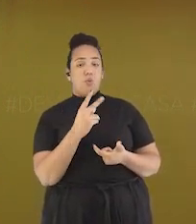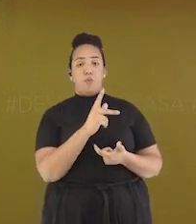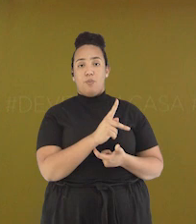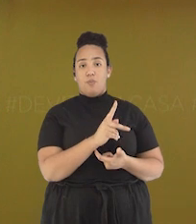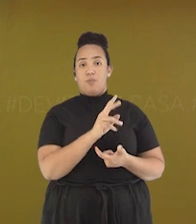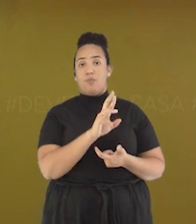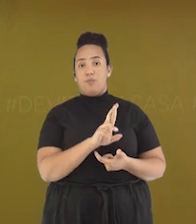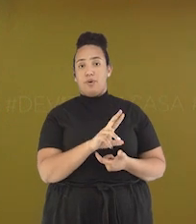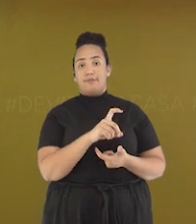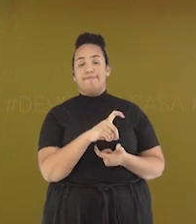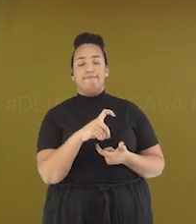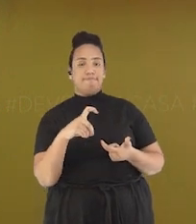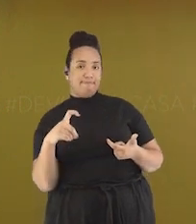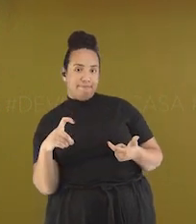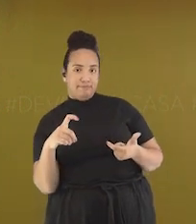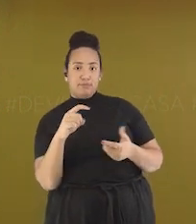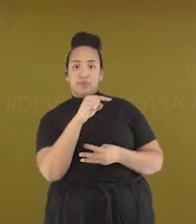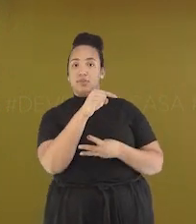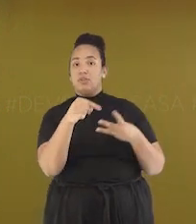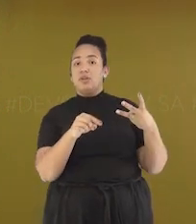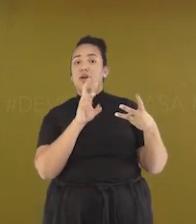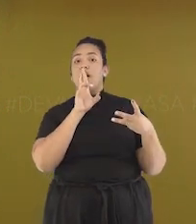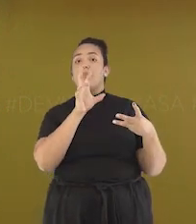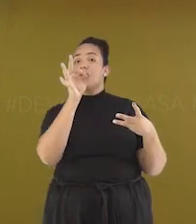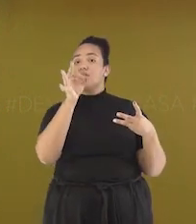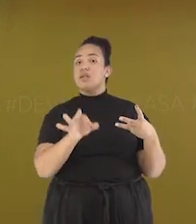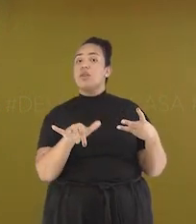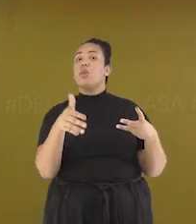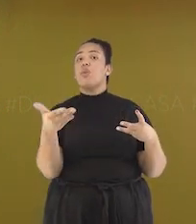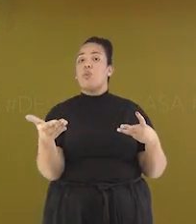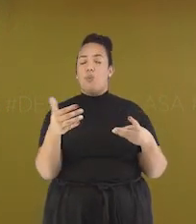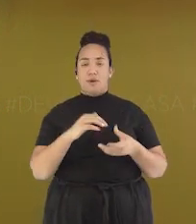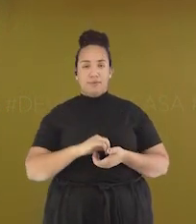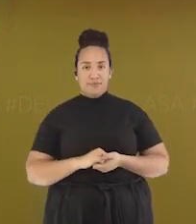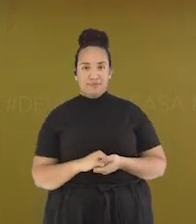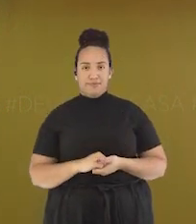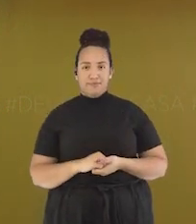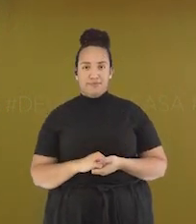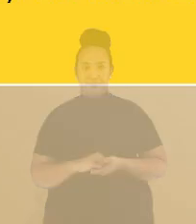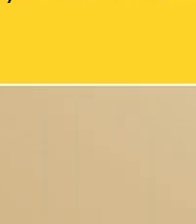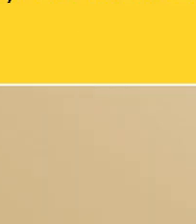letra C, proparoxítonas Tempo para vocês pensarem